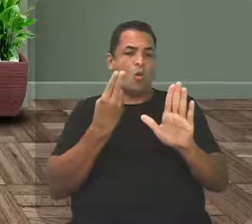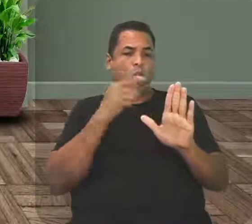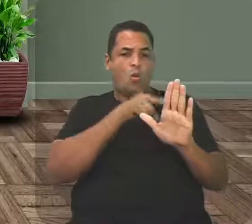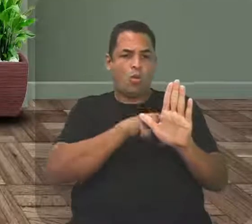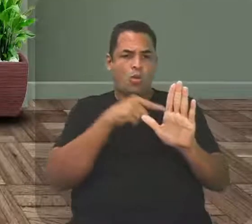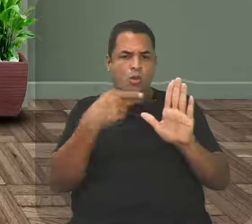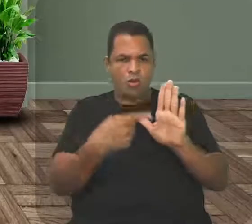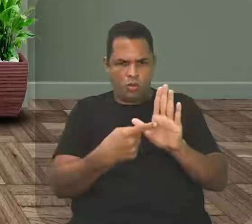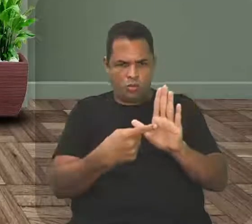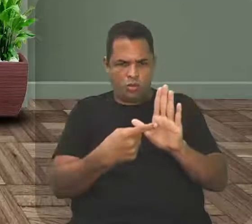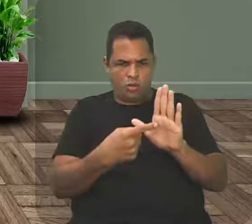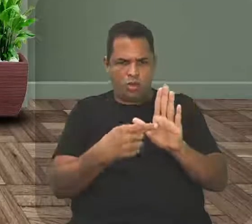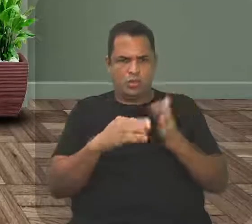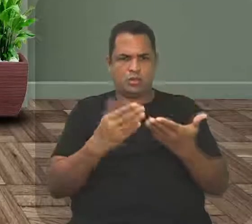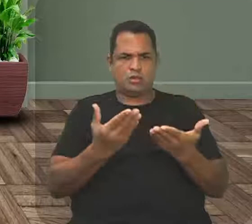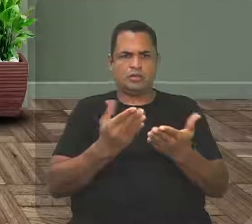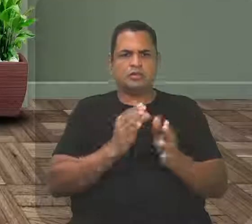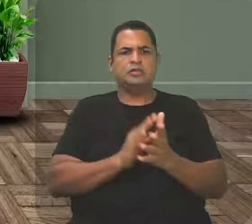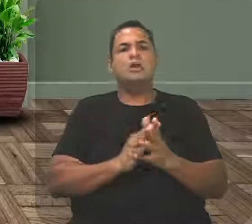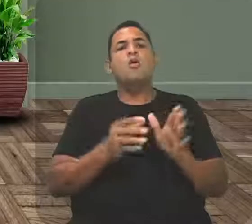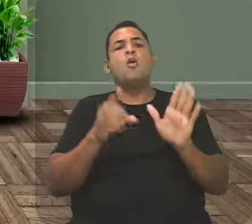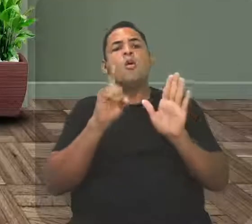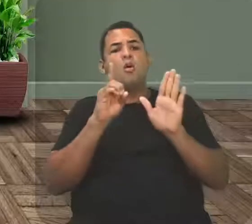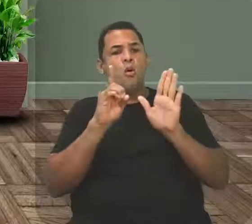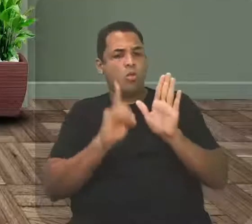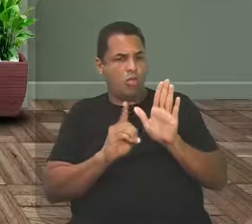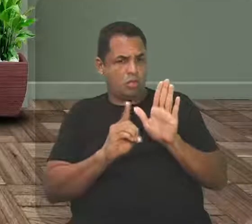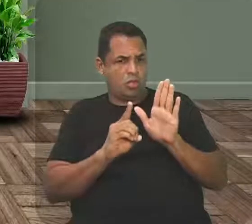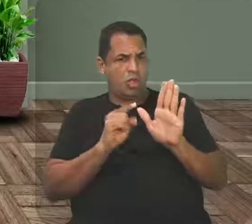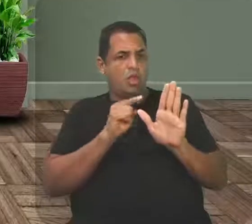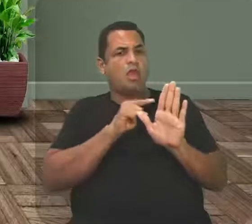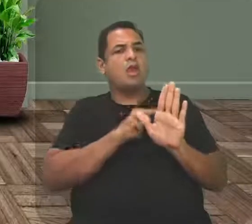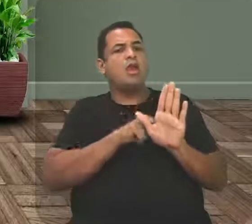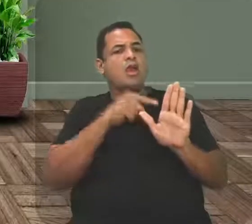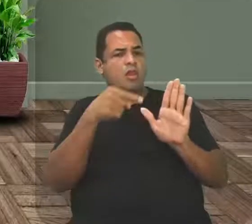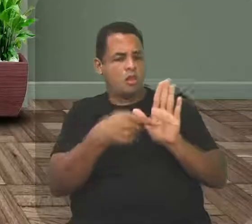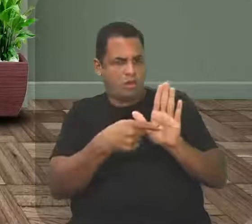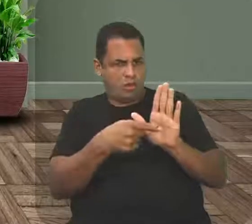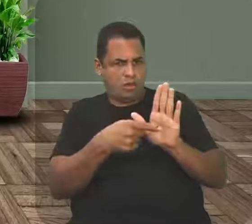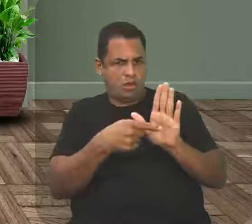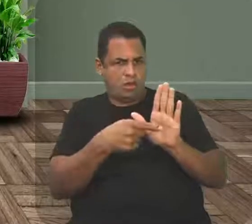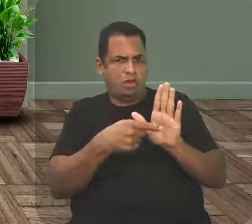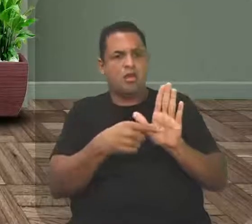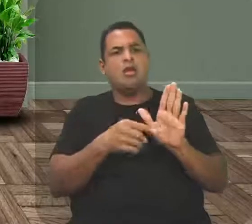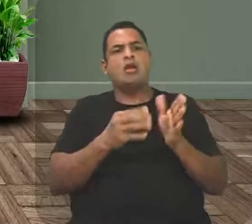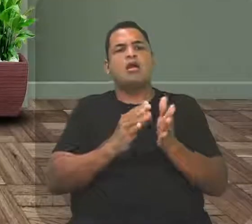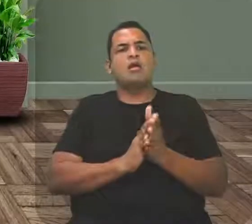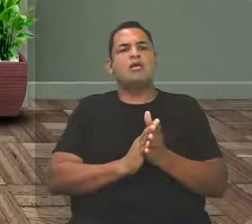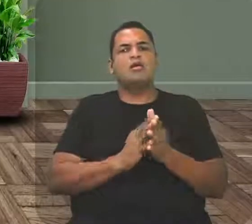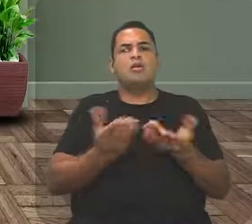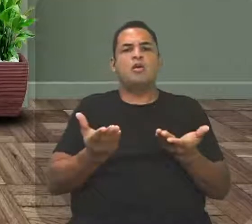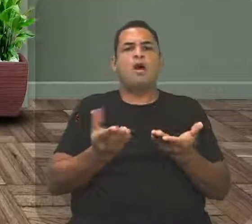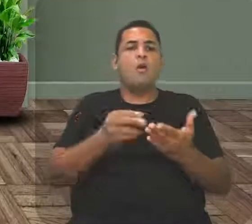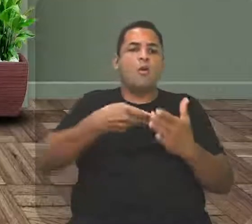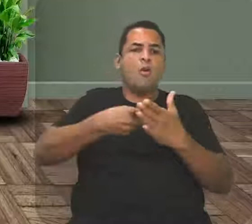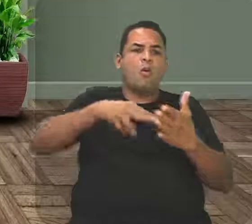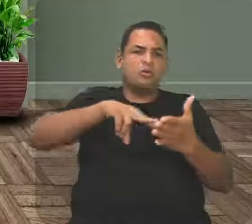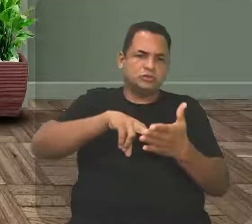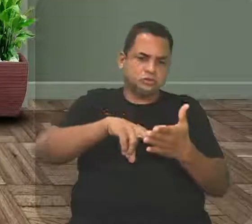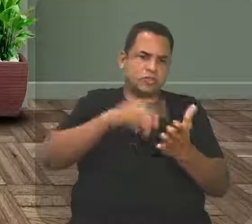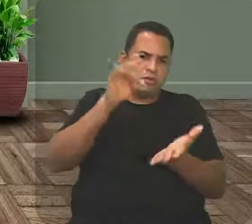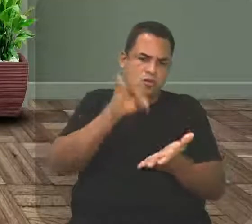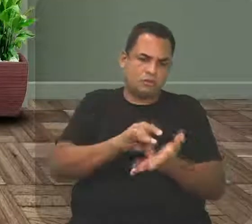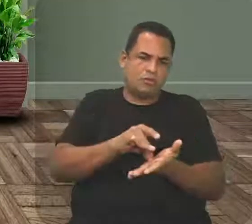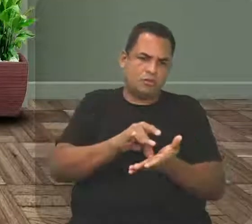que o denotativo, ele está ligado a quem? Ao seu significado real.